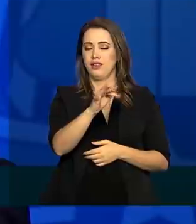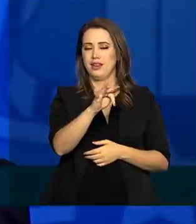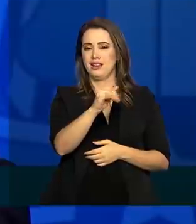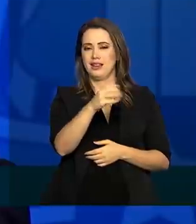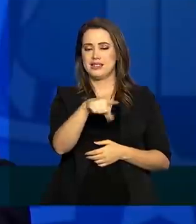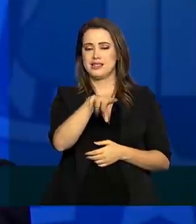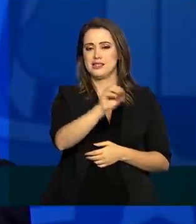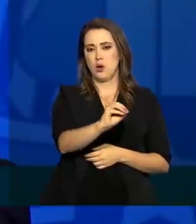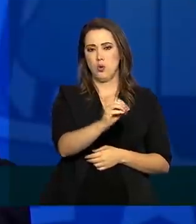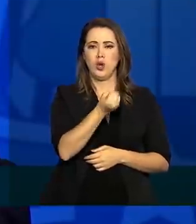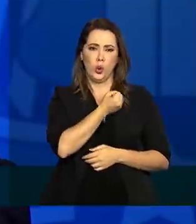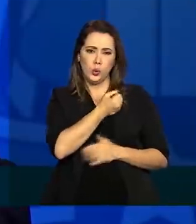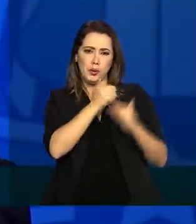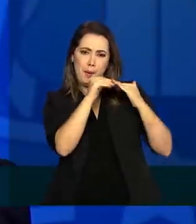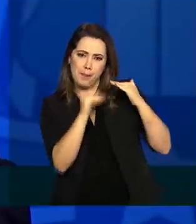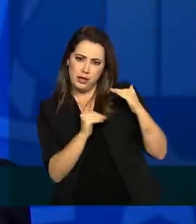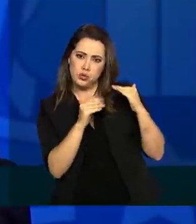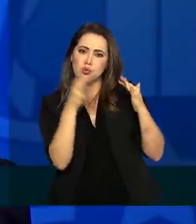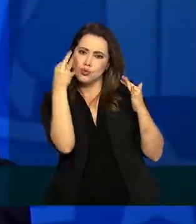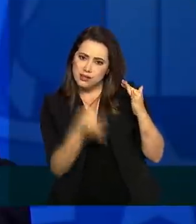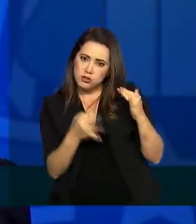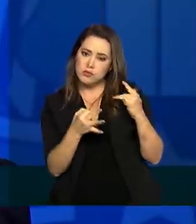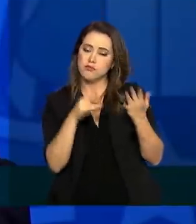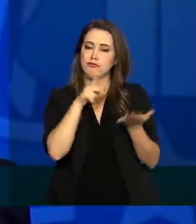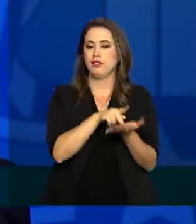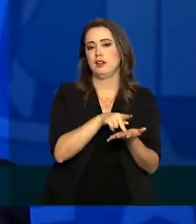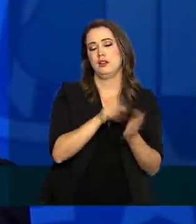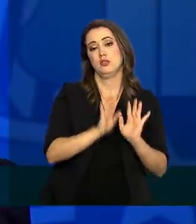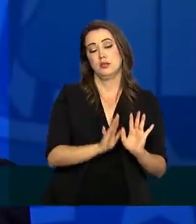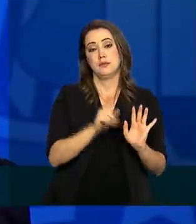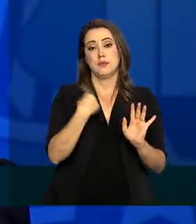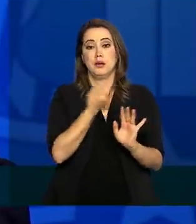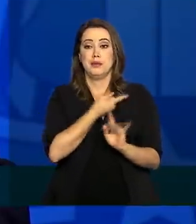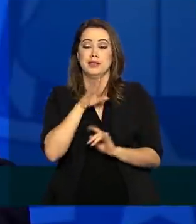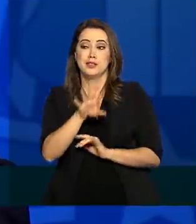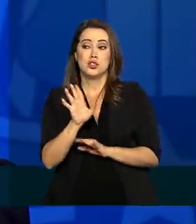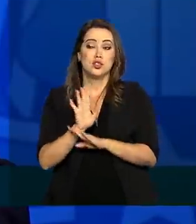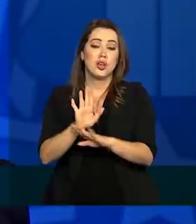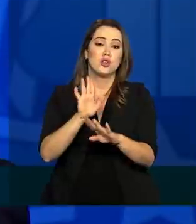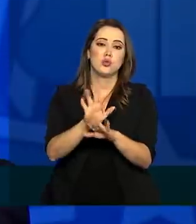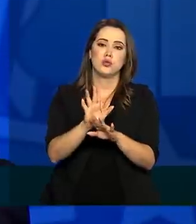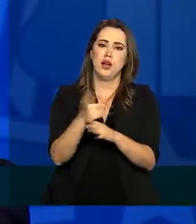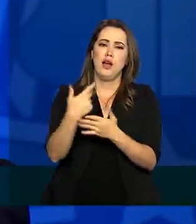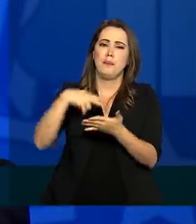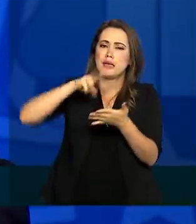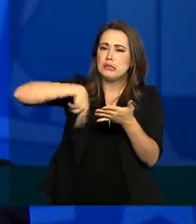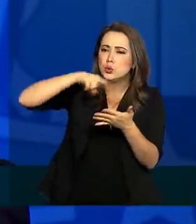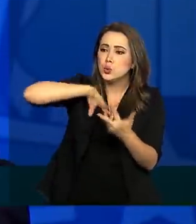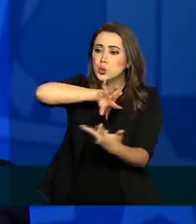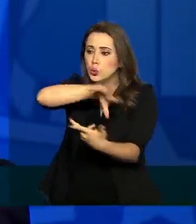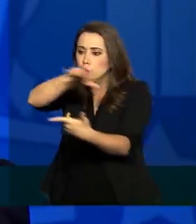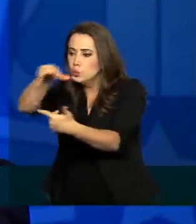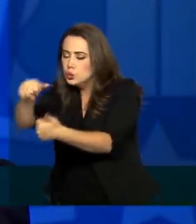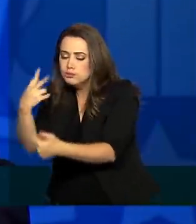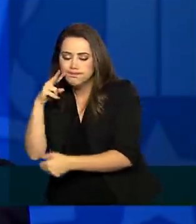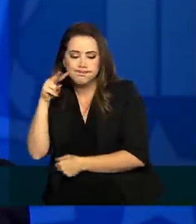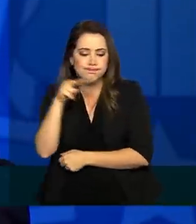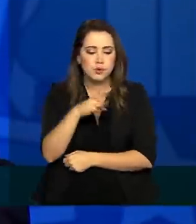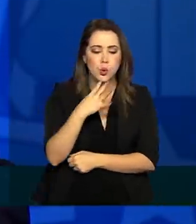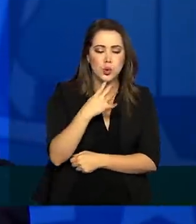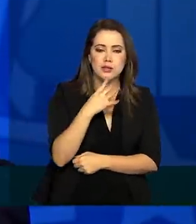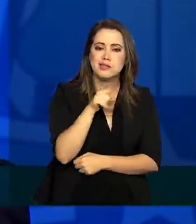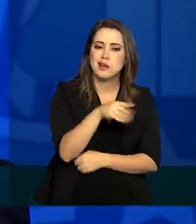apresentando não é definitivo em si. O objetivo é contribuir para a literatura internacional e nacional e o